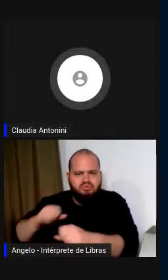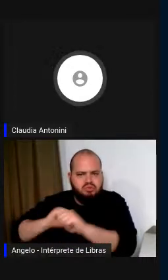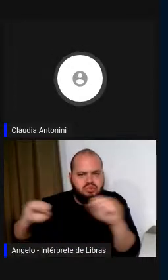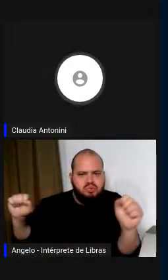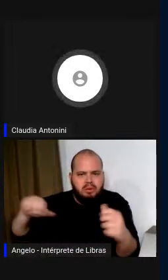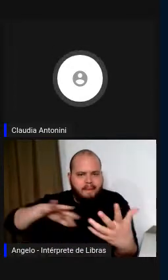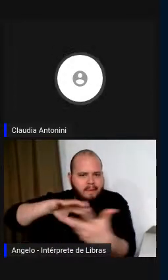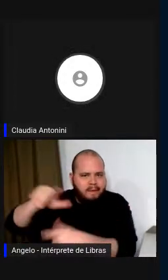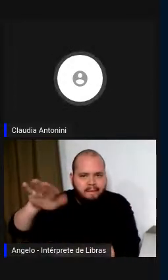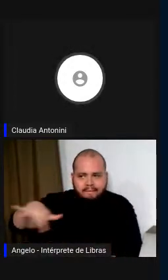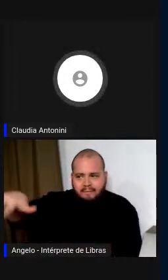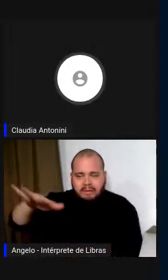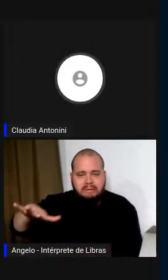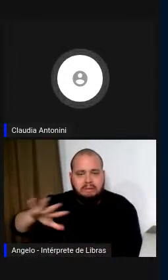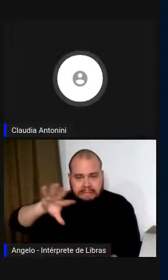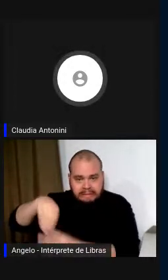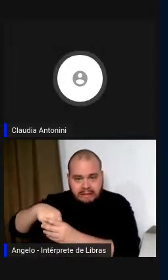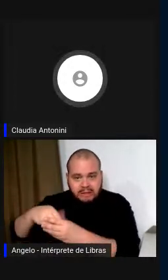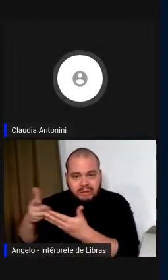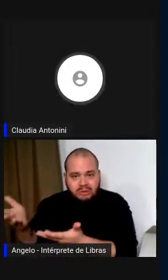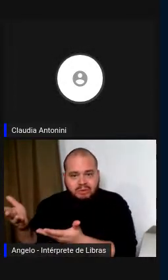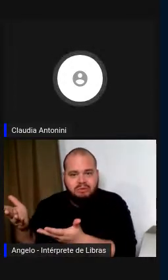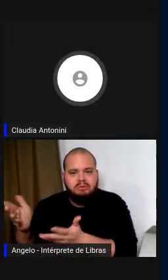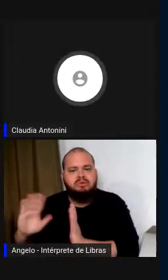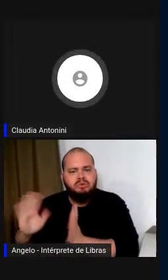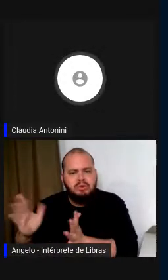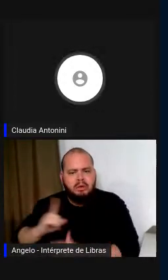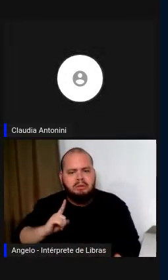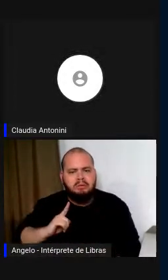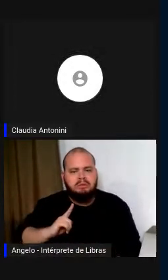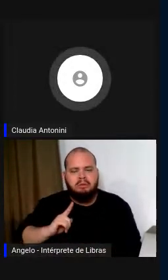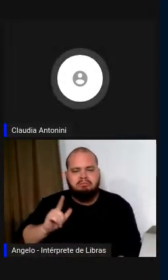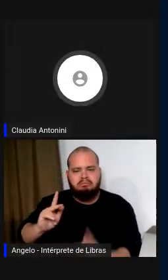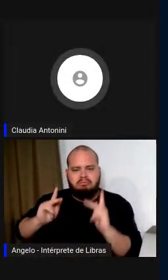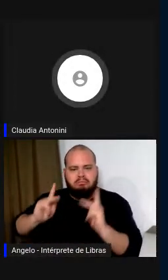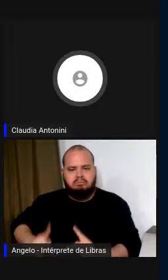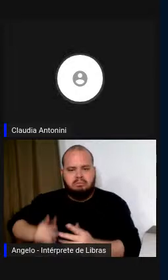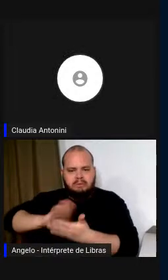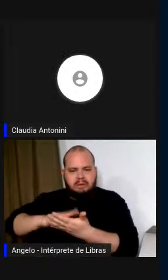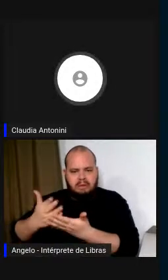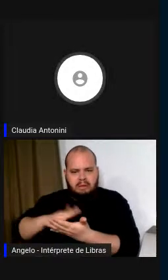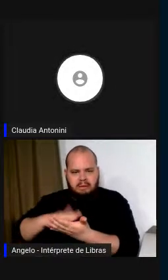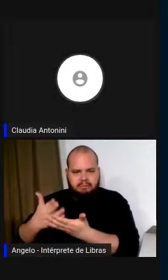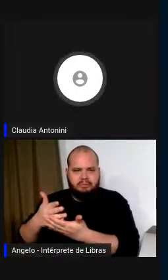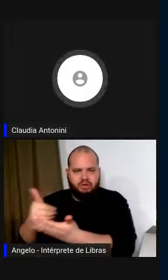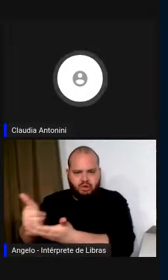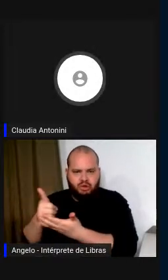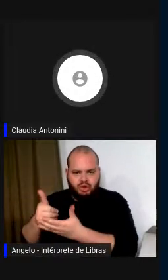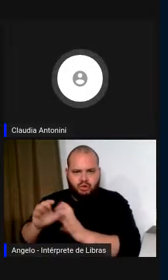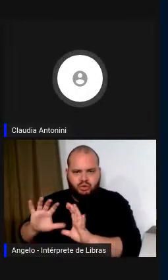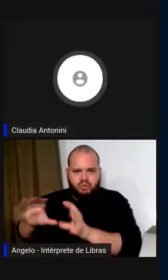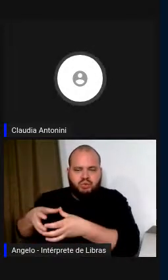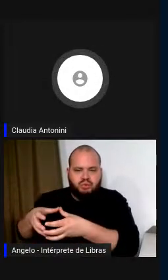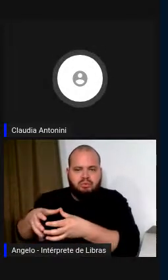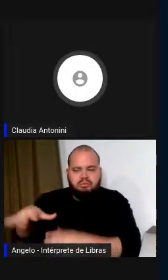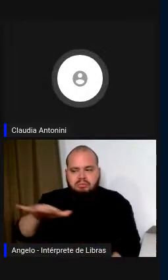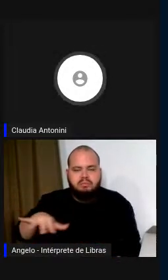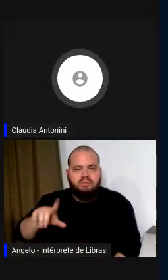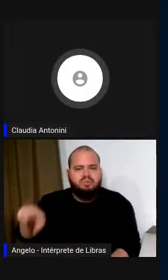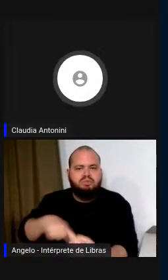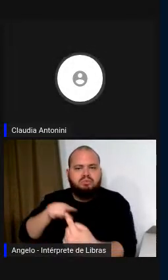existem dentro dela intérpretes no staff que são, que servem para